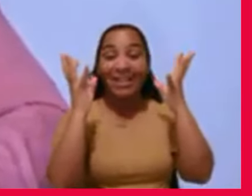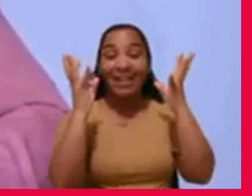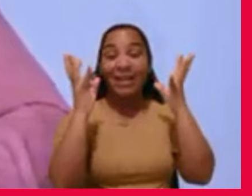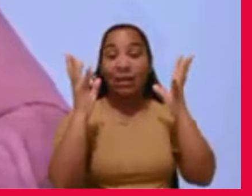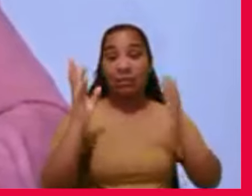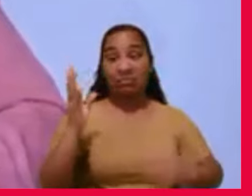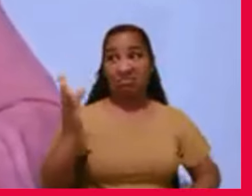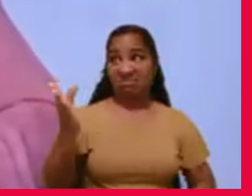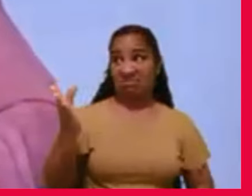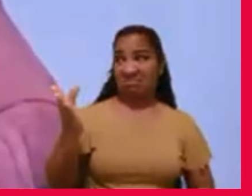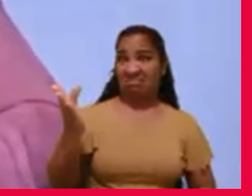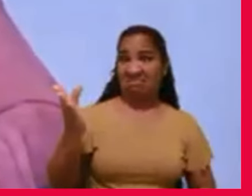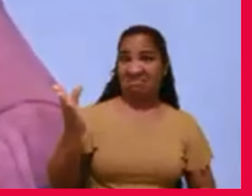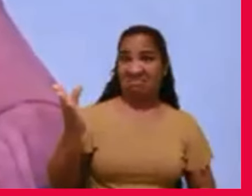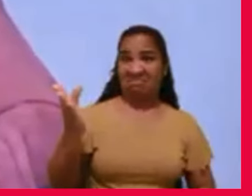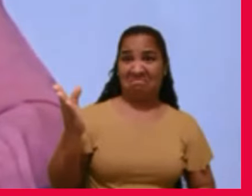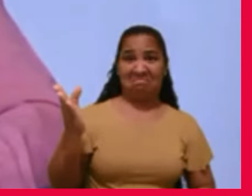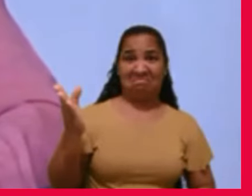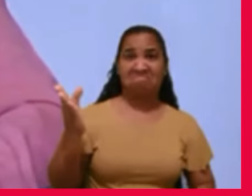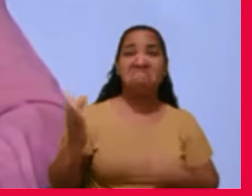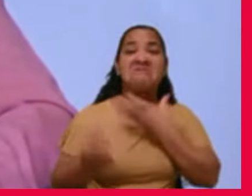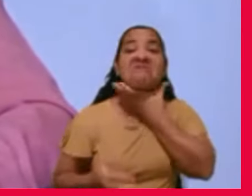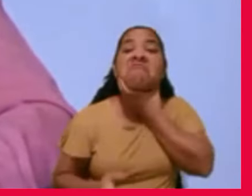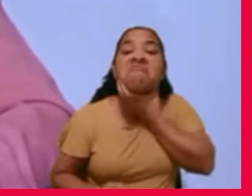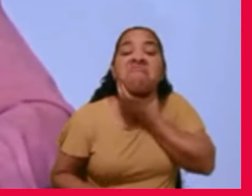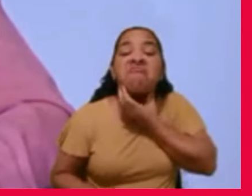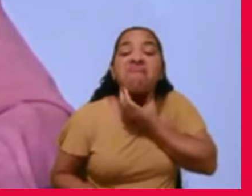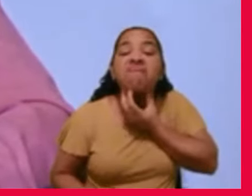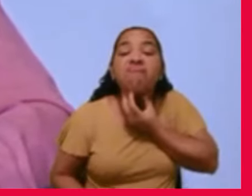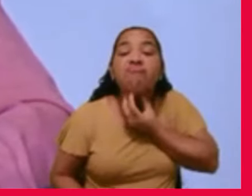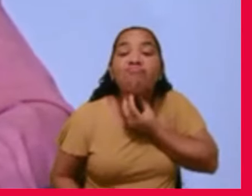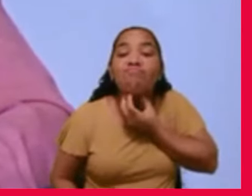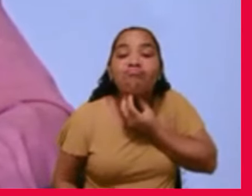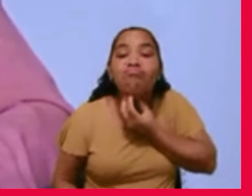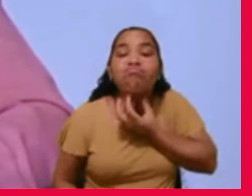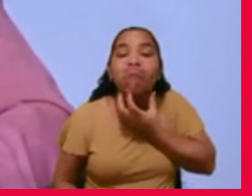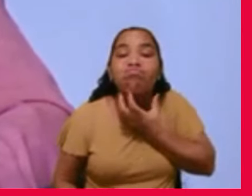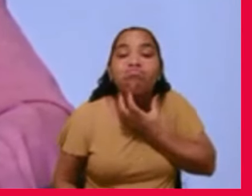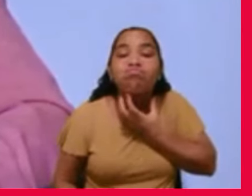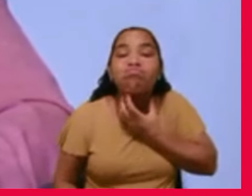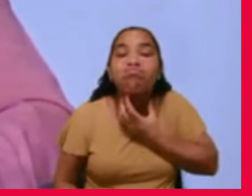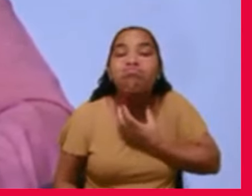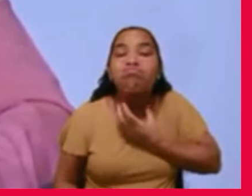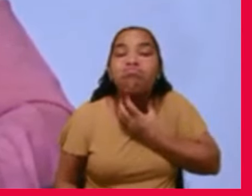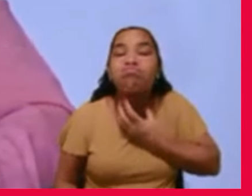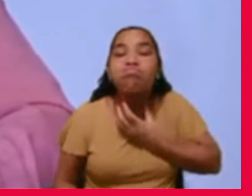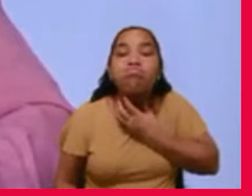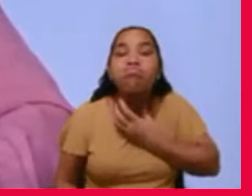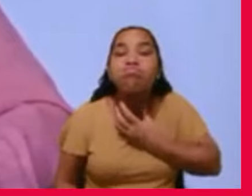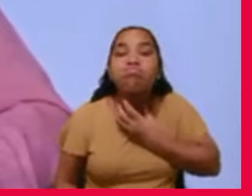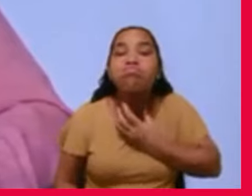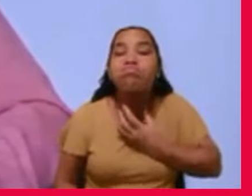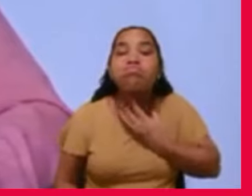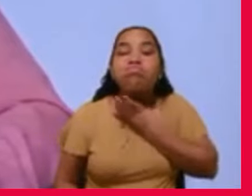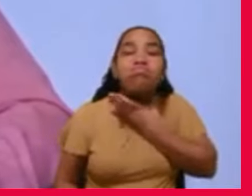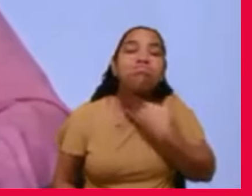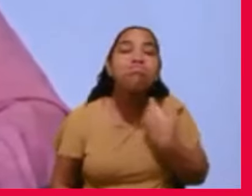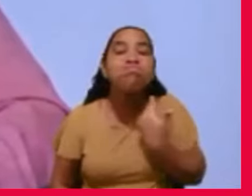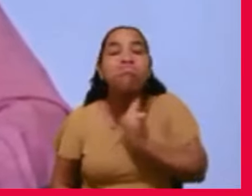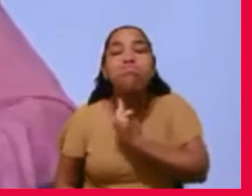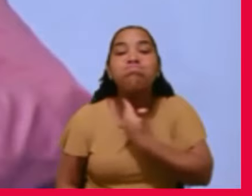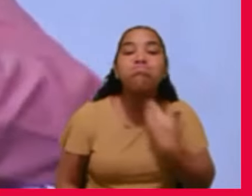Deus errou, a papada, foi descendo, foi descendo, e ficou aquele balanceio,